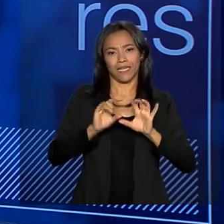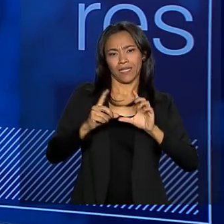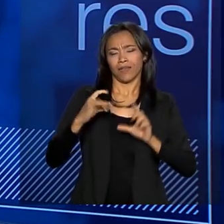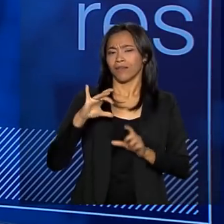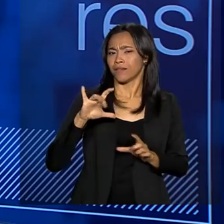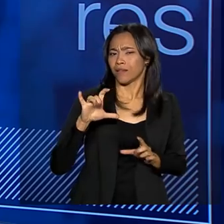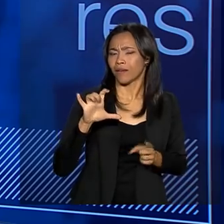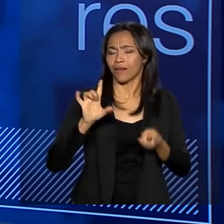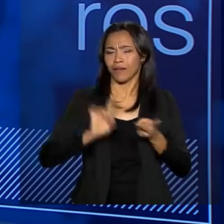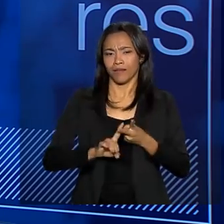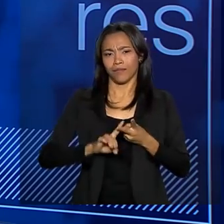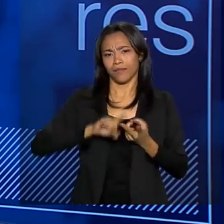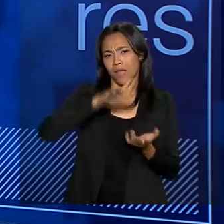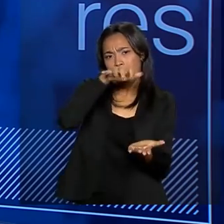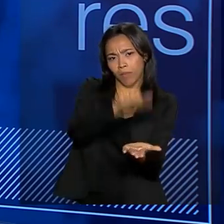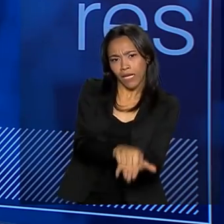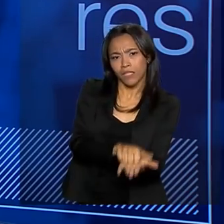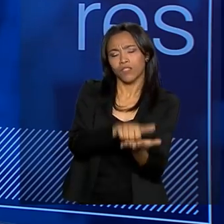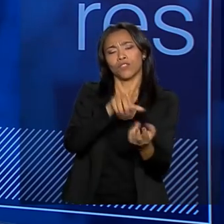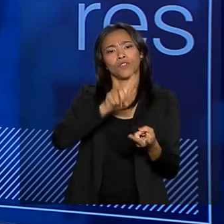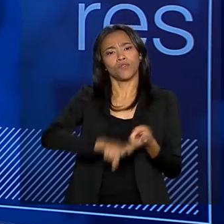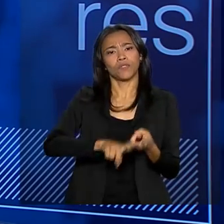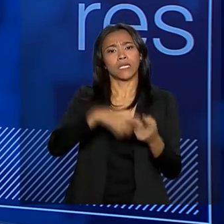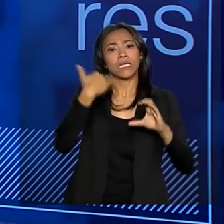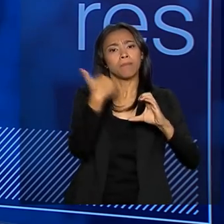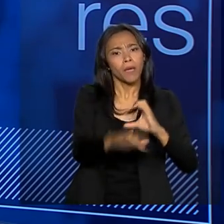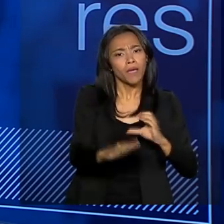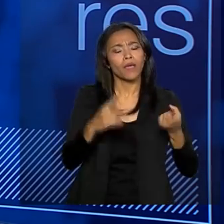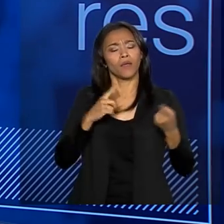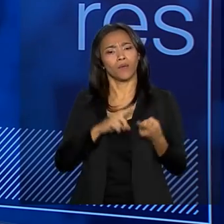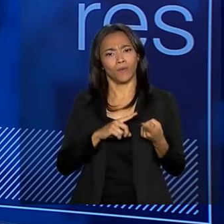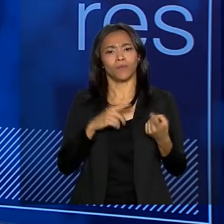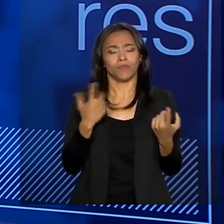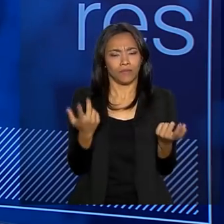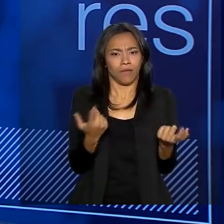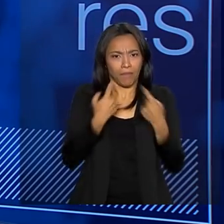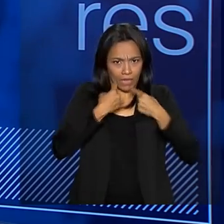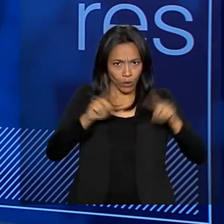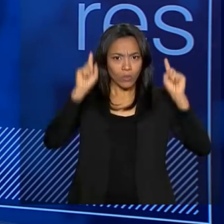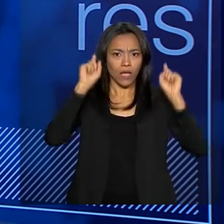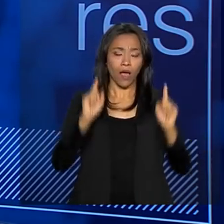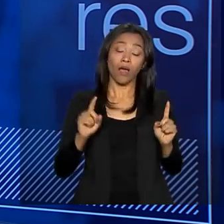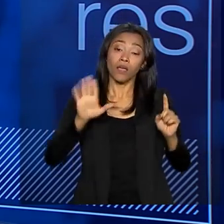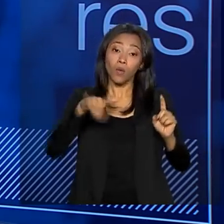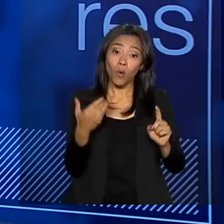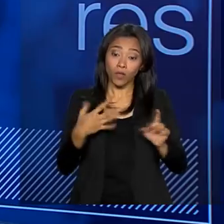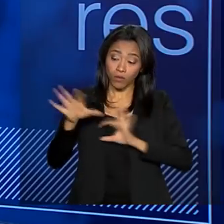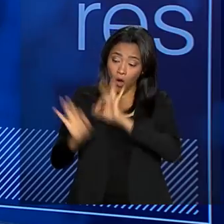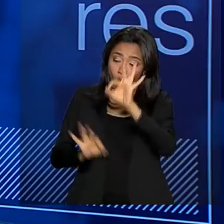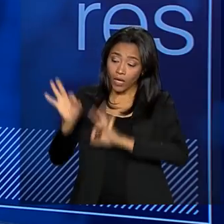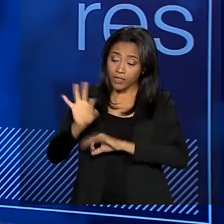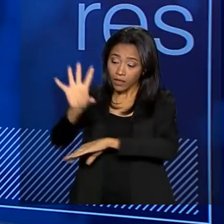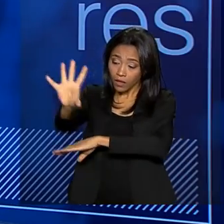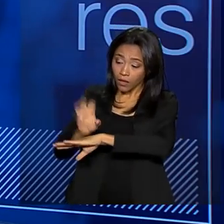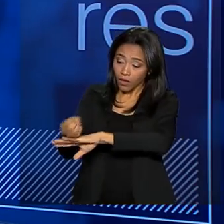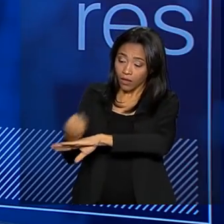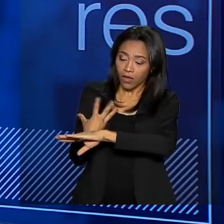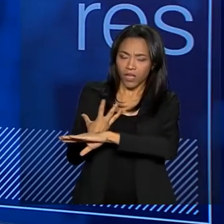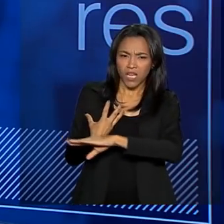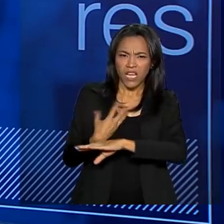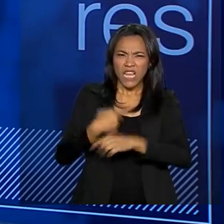aplicativos. Nós também temos os e-mails de denúncia. E com a ouvidoria formatada, nenhuma